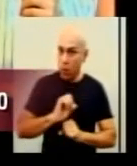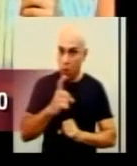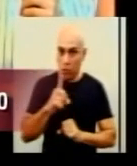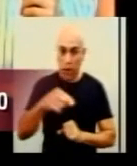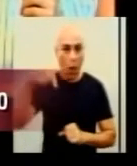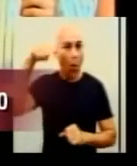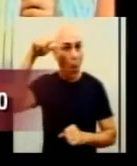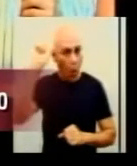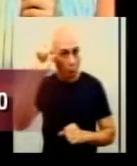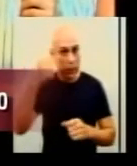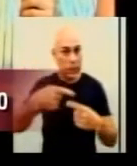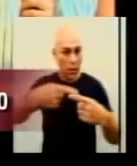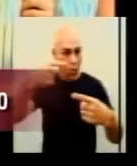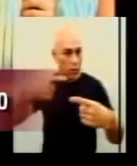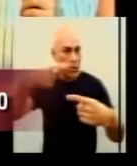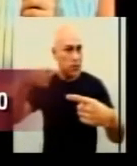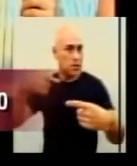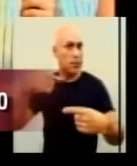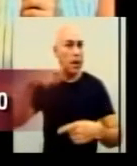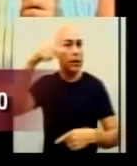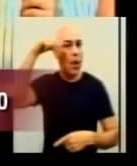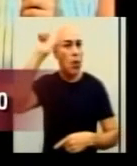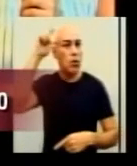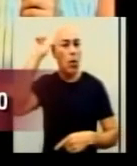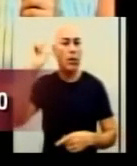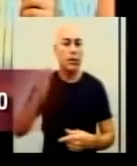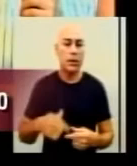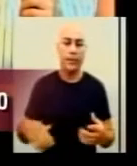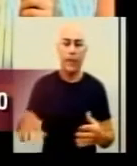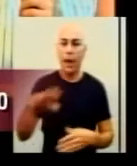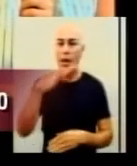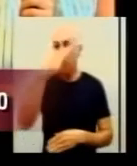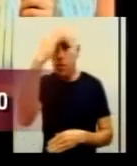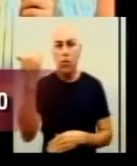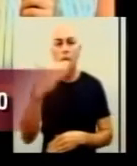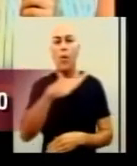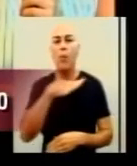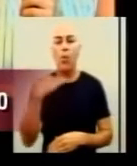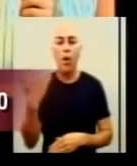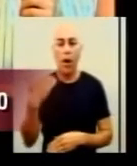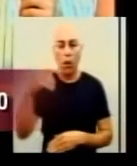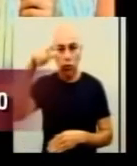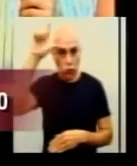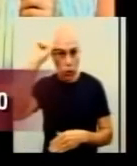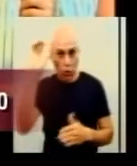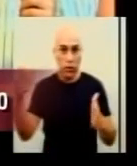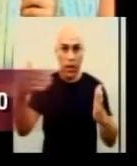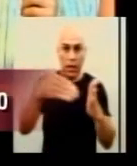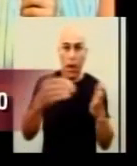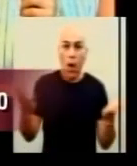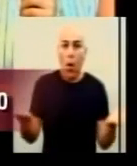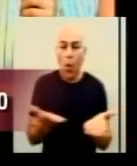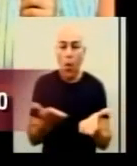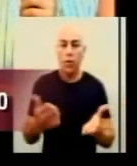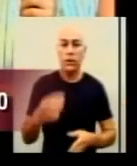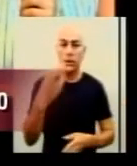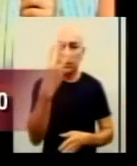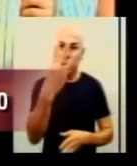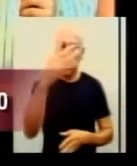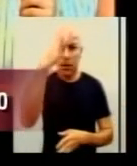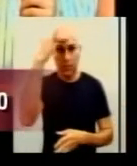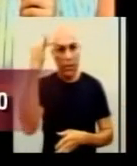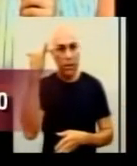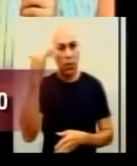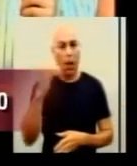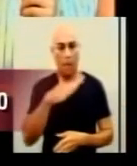de hoje e sim de dias anteriores e óbitos nós tivemos 3 informados de ontem para hoje. Uma redução, visto que